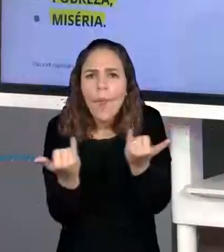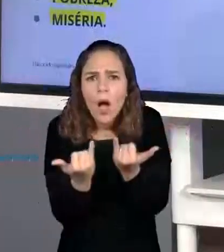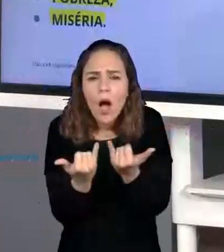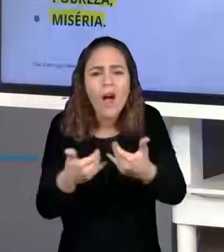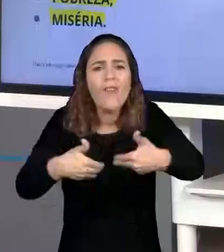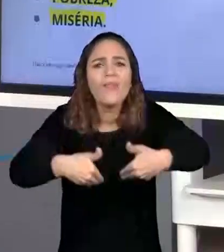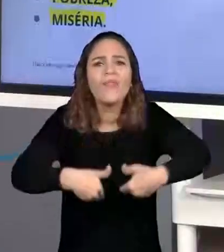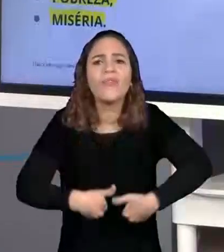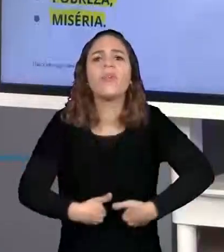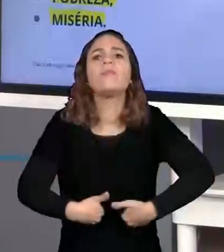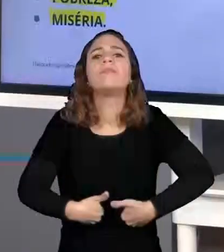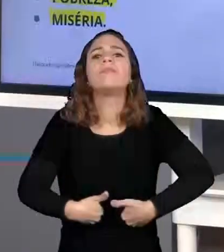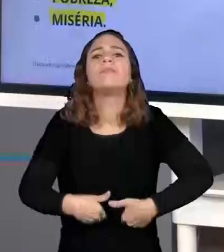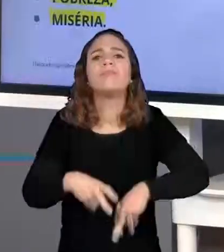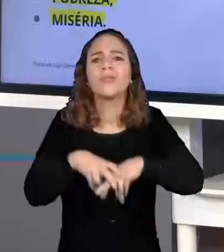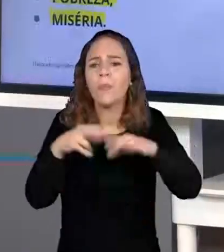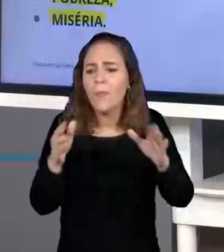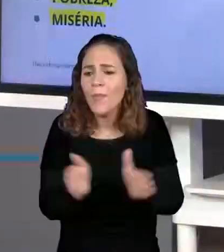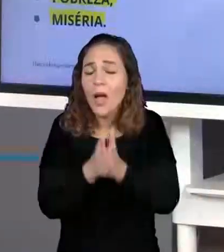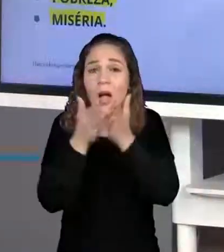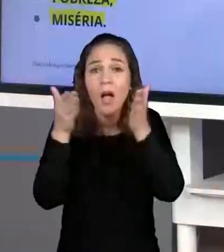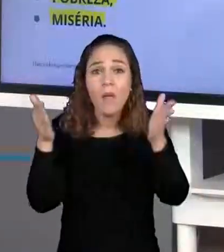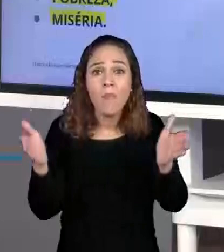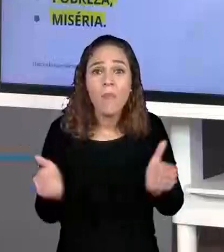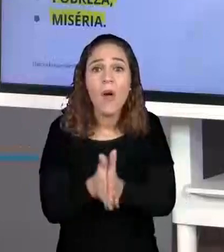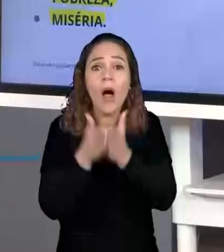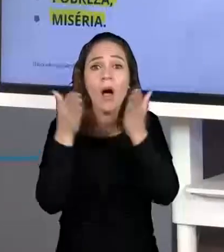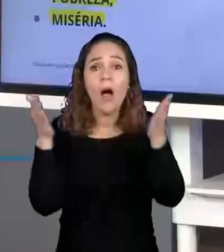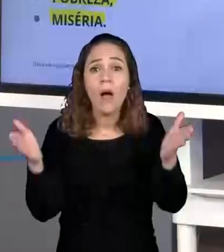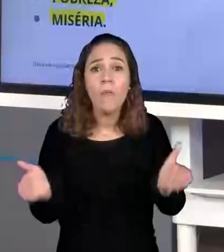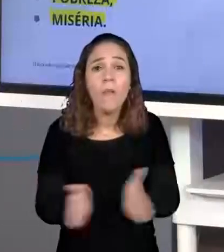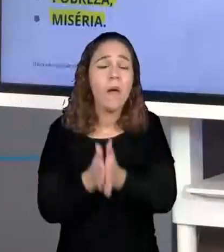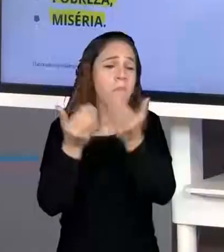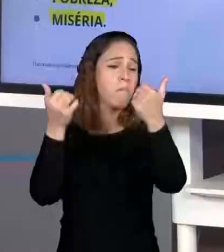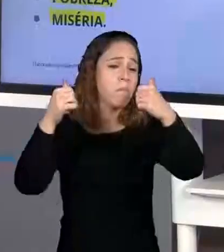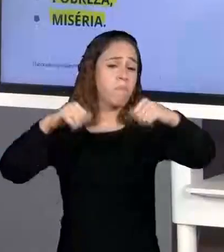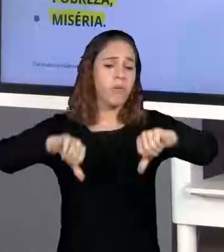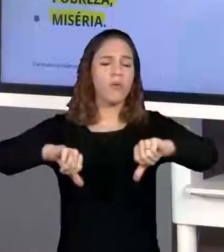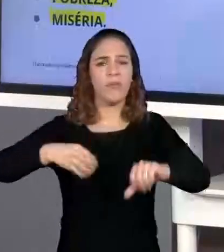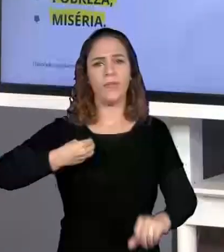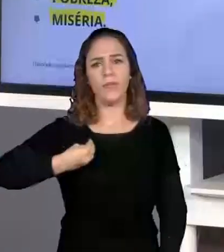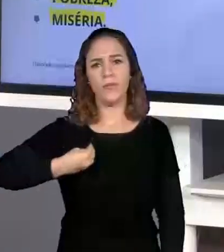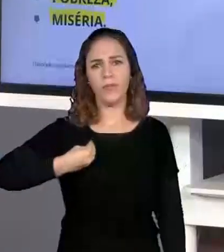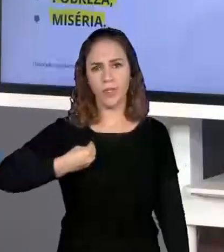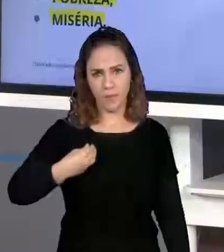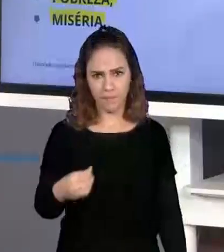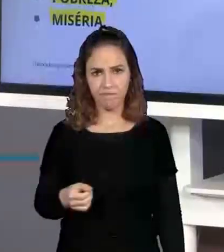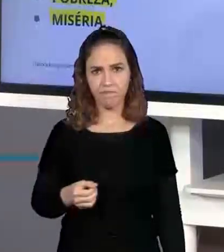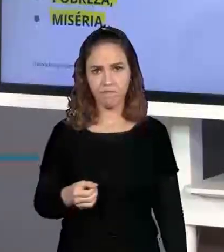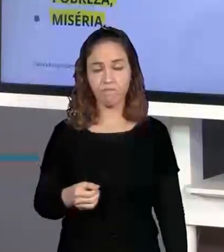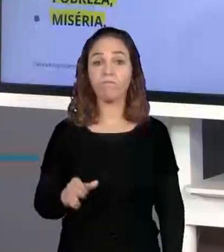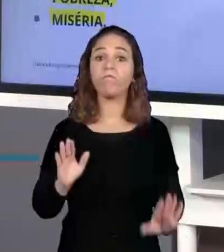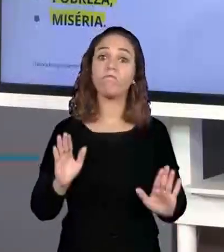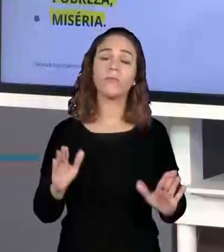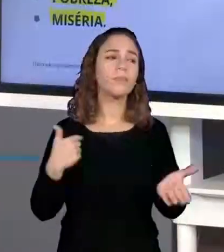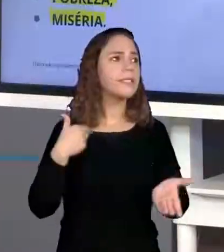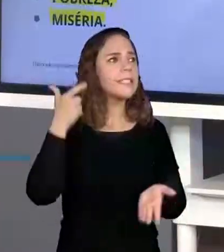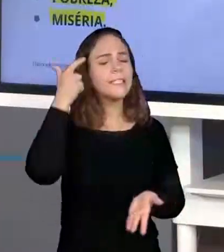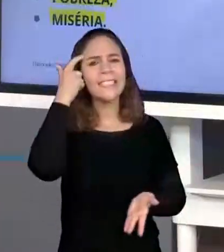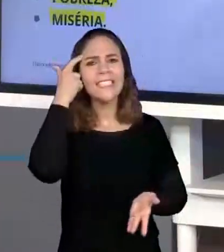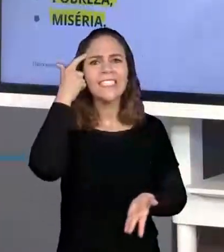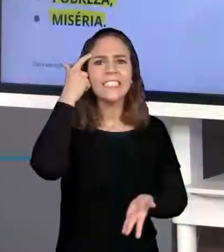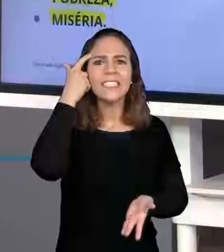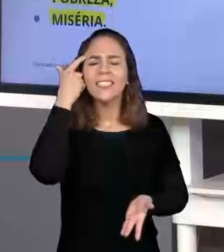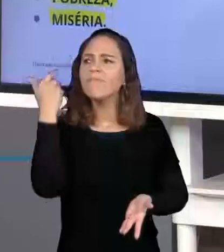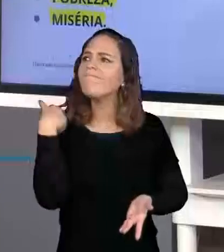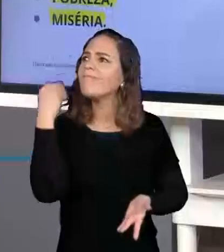Cada vez fico mais pobre, miserável. Então, claro, eu vou buscar uma oportunidade em